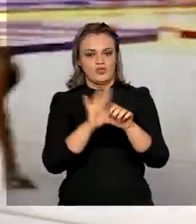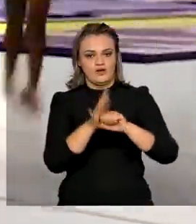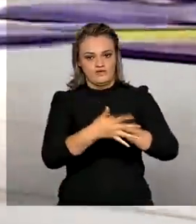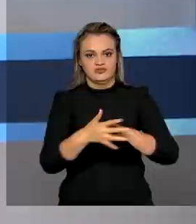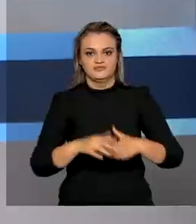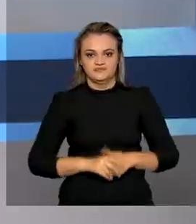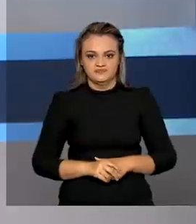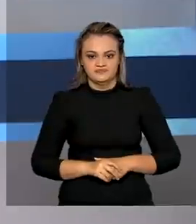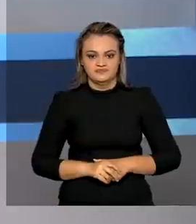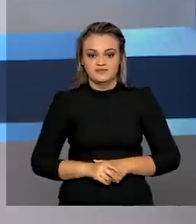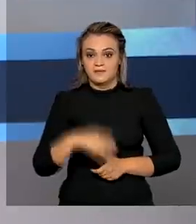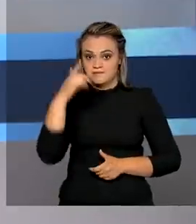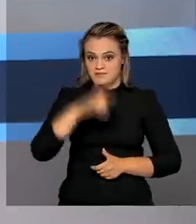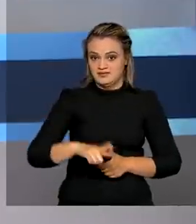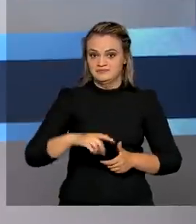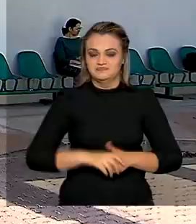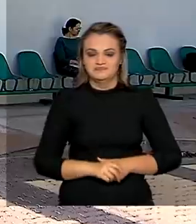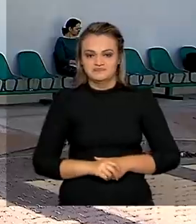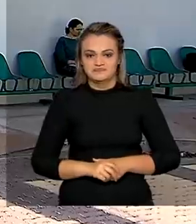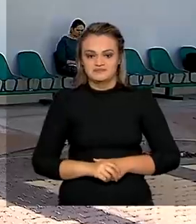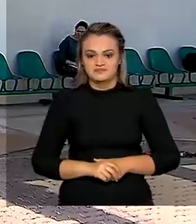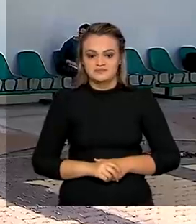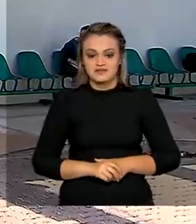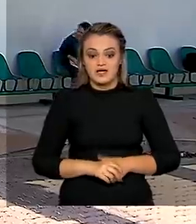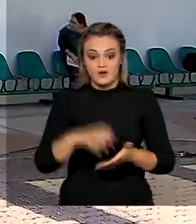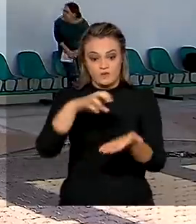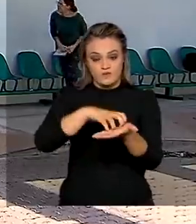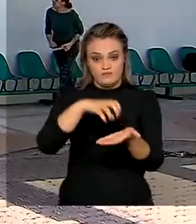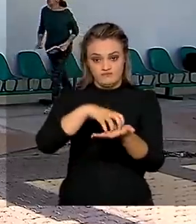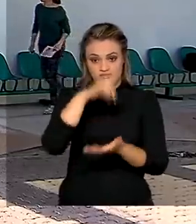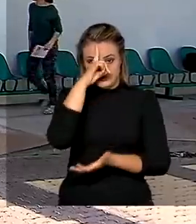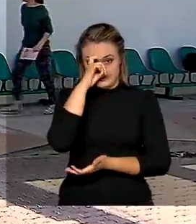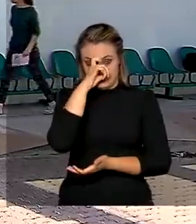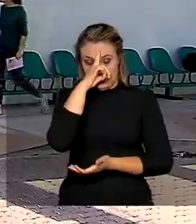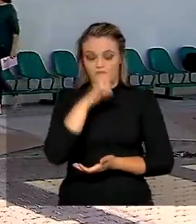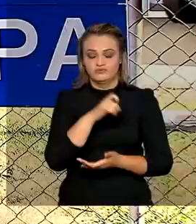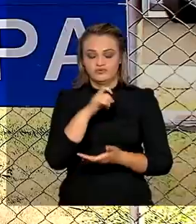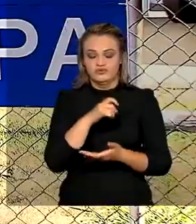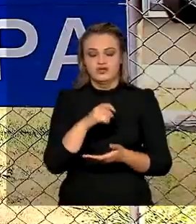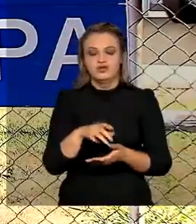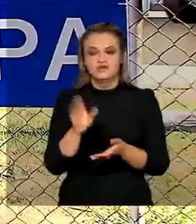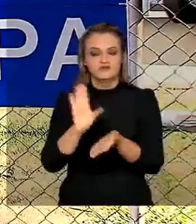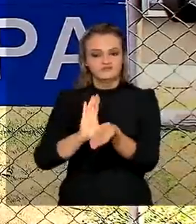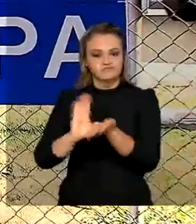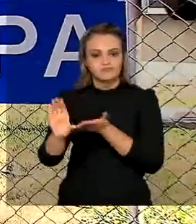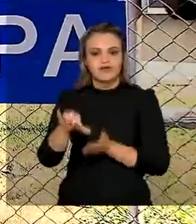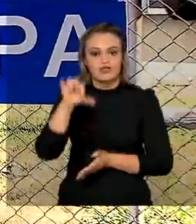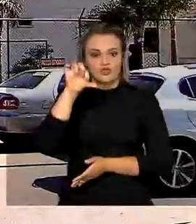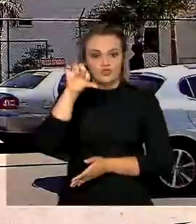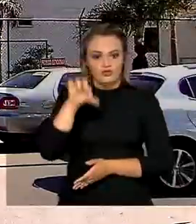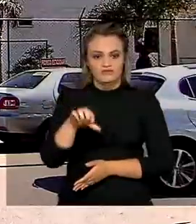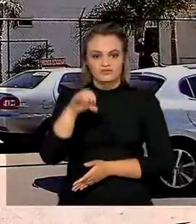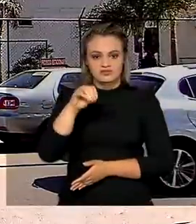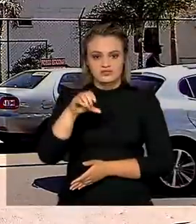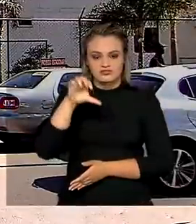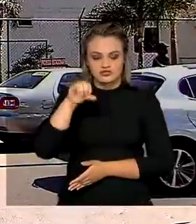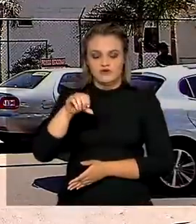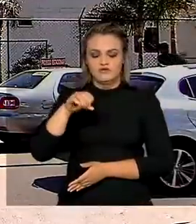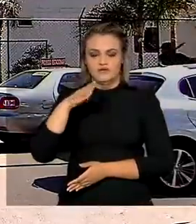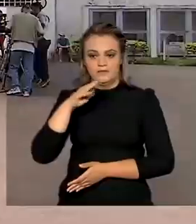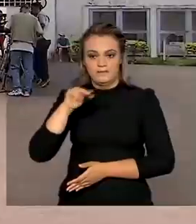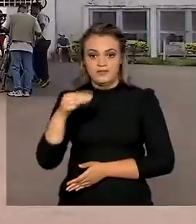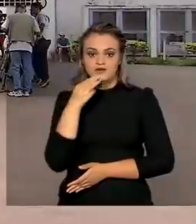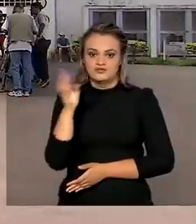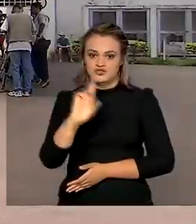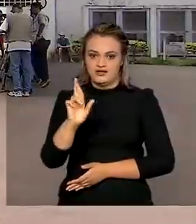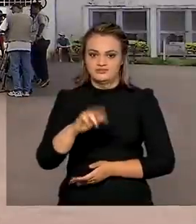E veja também, unidades básicas de saúde vão receber um reforço de 909 milhões de